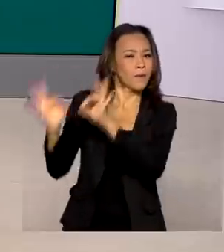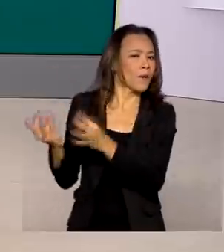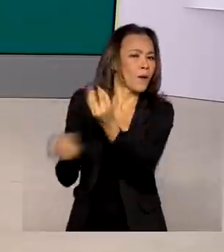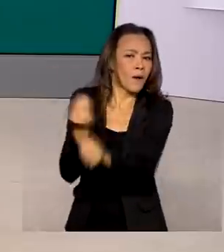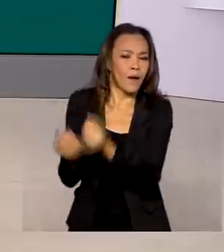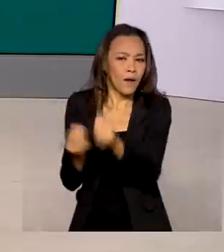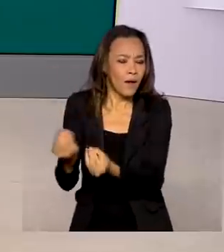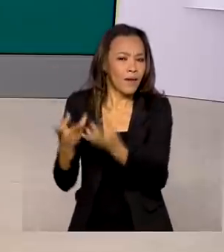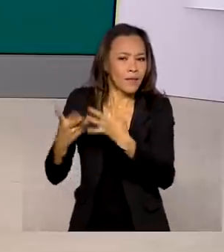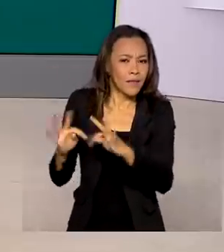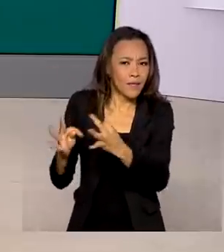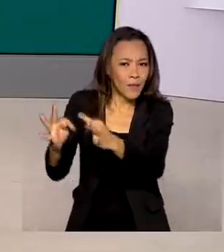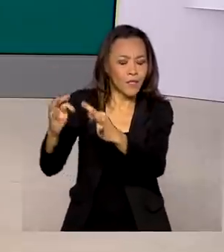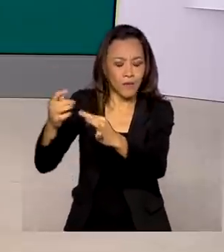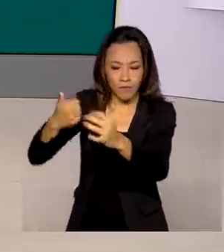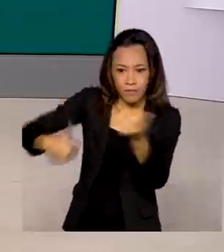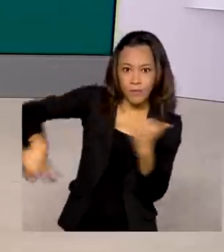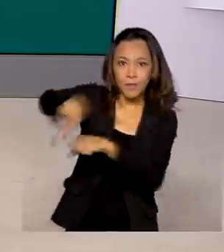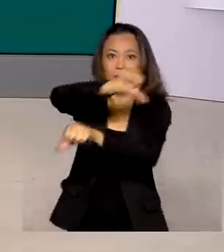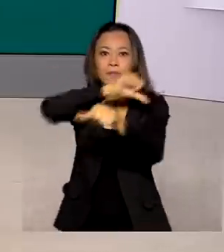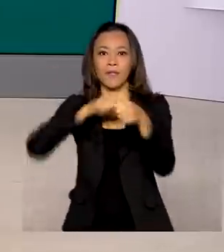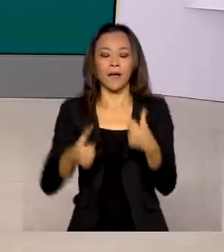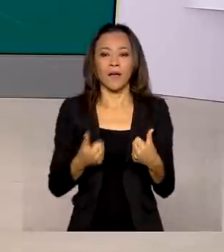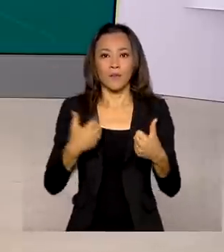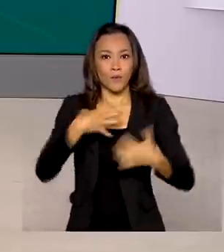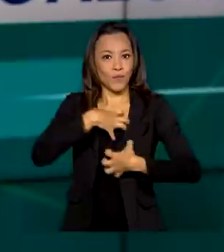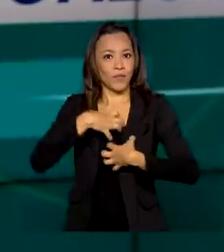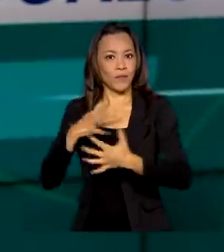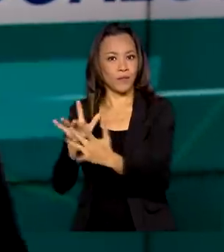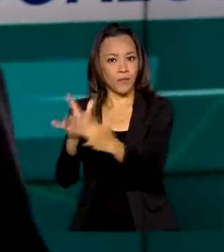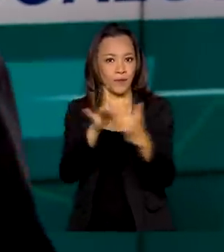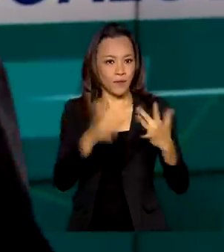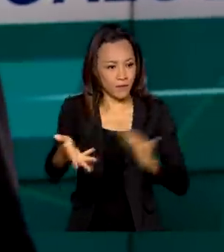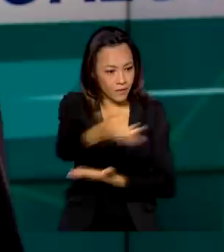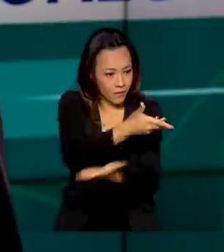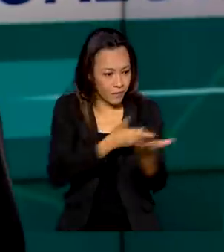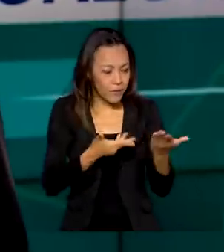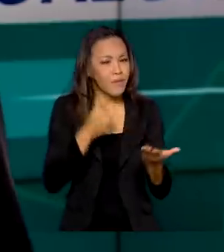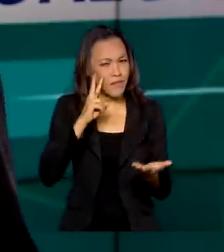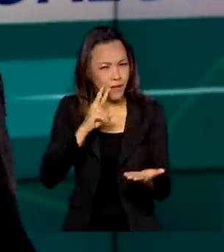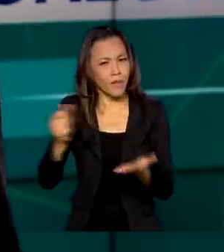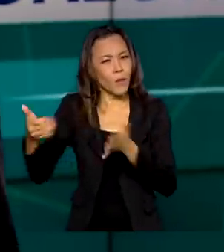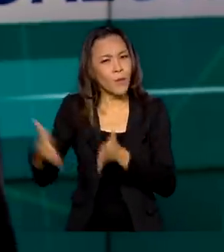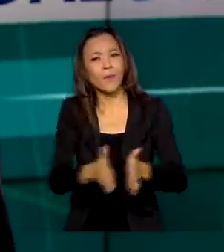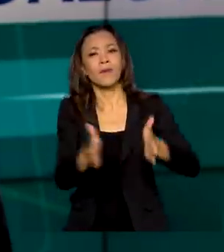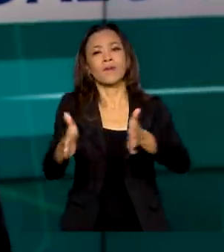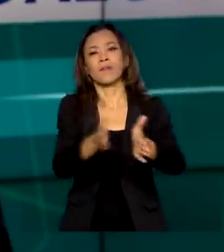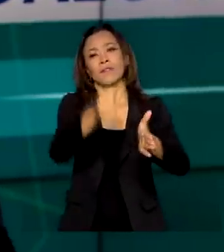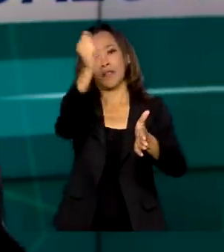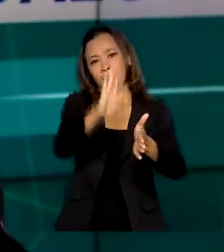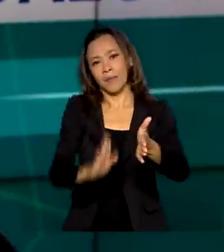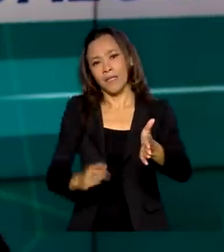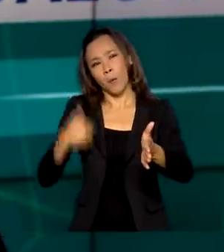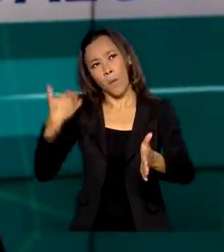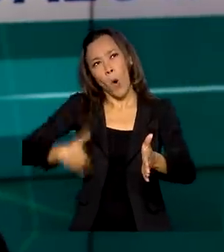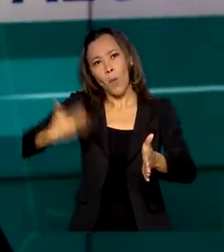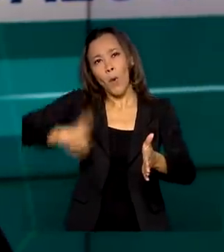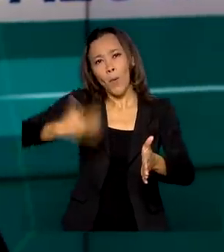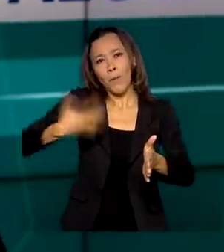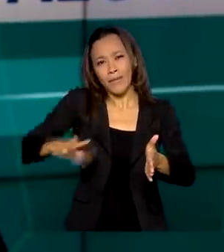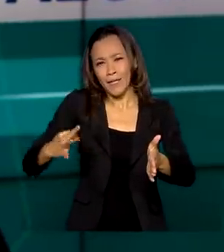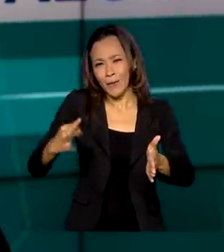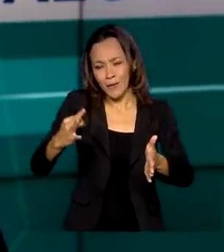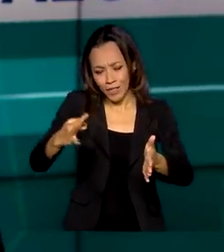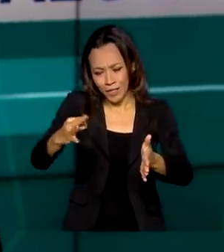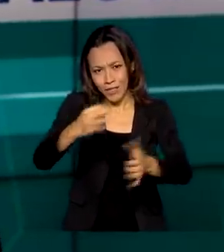tecnologia tem revolucionado o jeito de se comunicar. Você vai ver o caminho que o Brasil percorre rumo à nova geração da